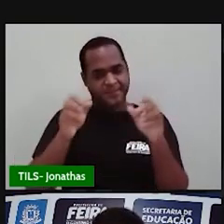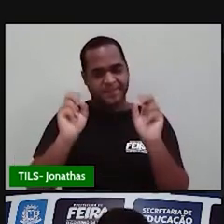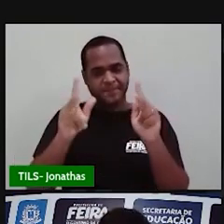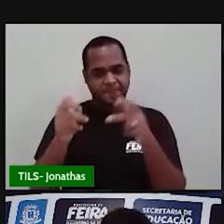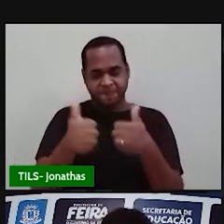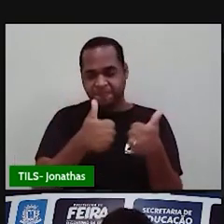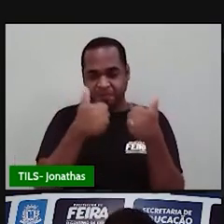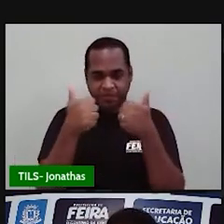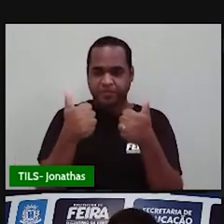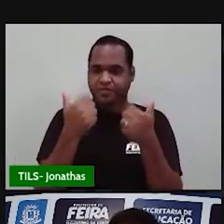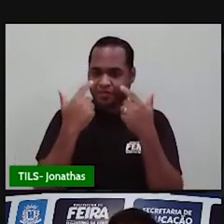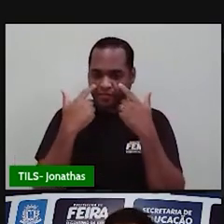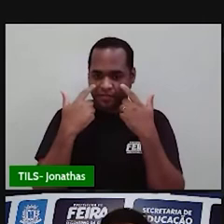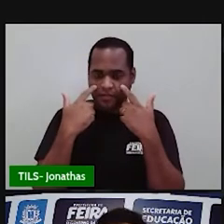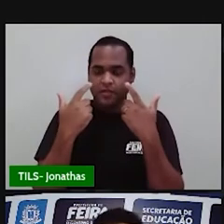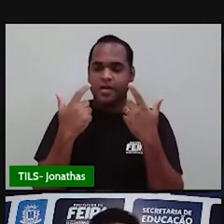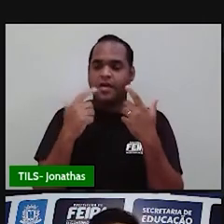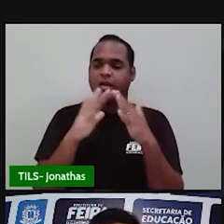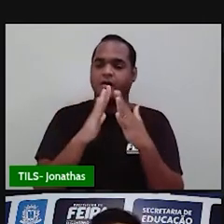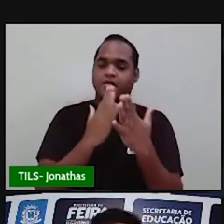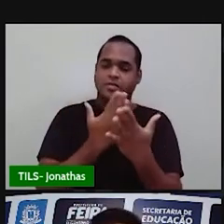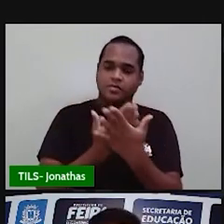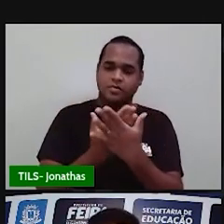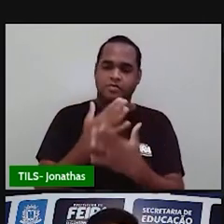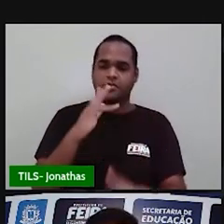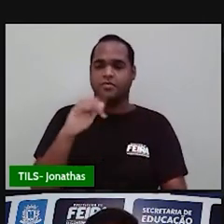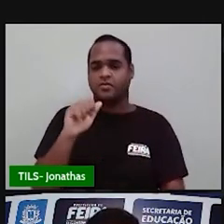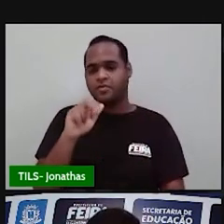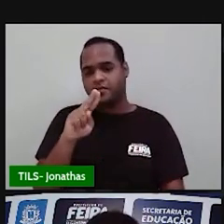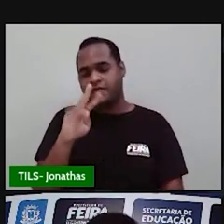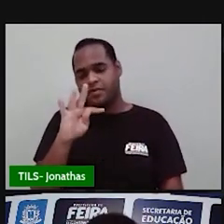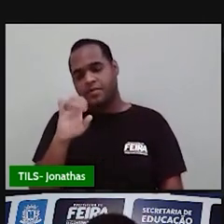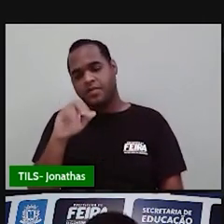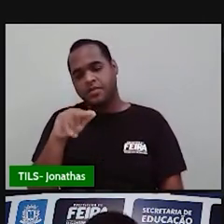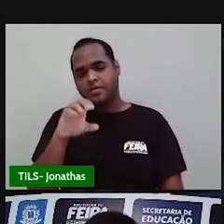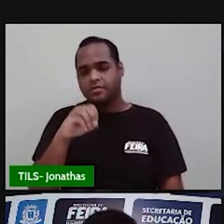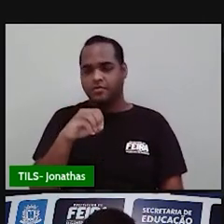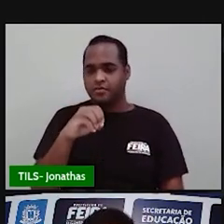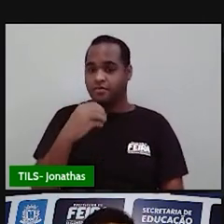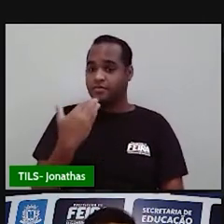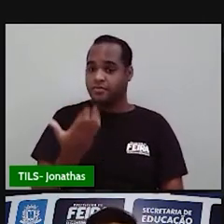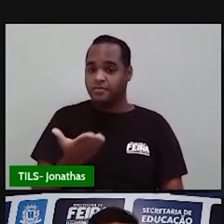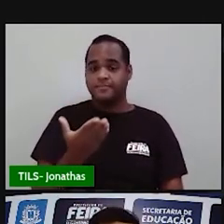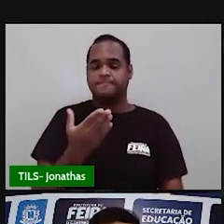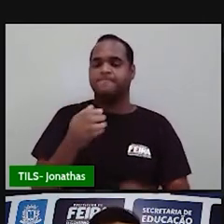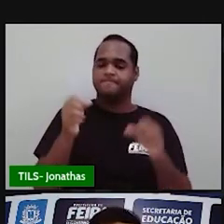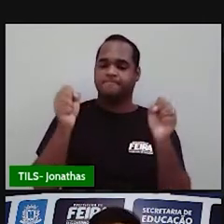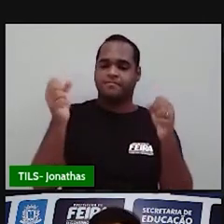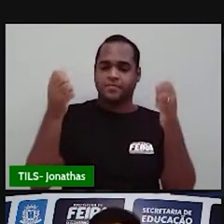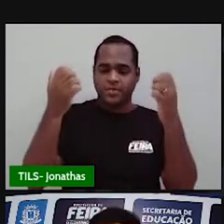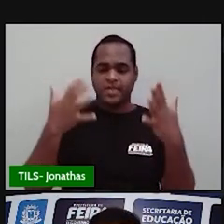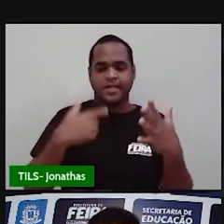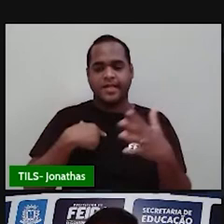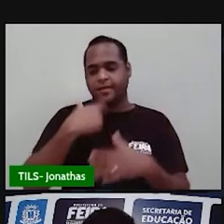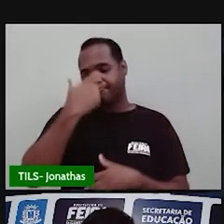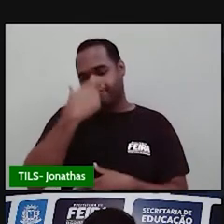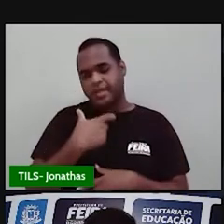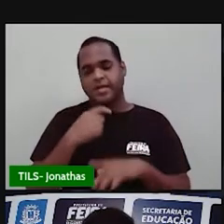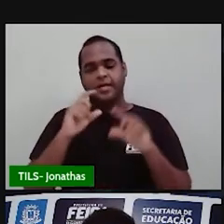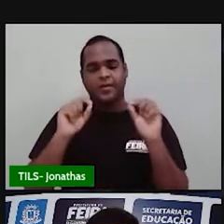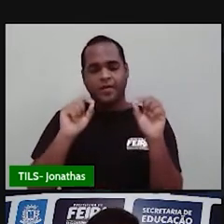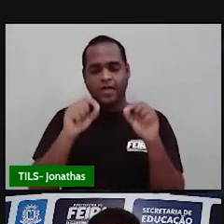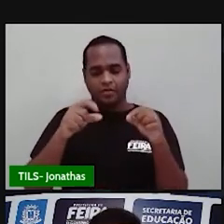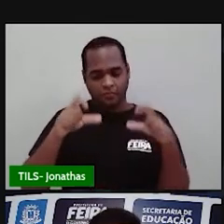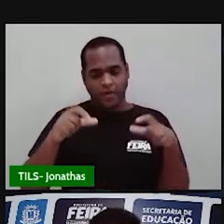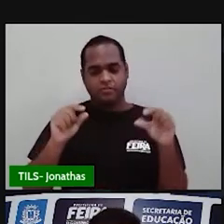Bom, venho lá da Escola Municipal Faustino Dias Lima. Pois é, e um pouquinho aqui das minhas características e do